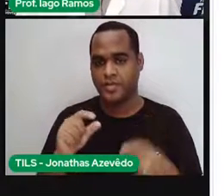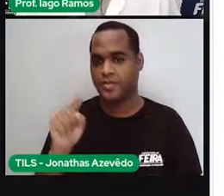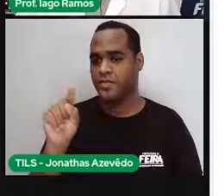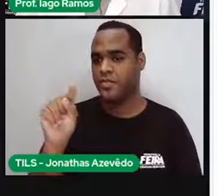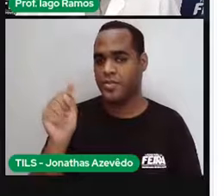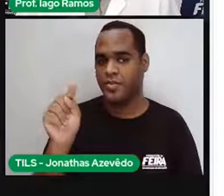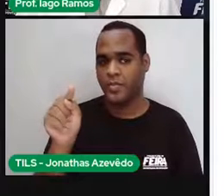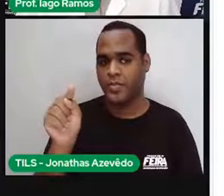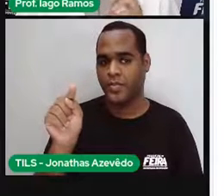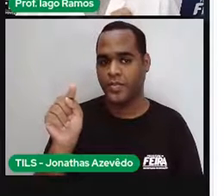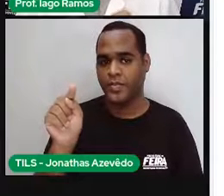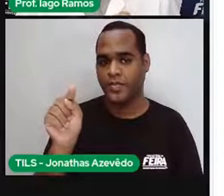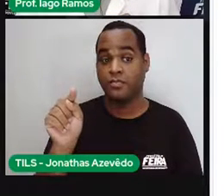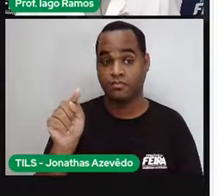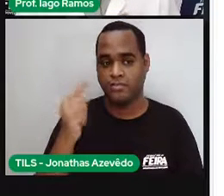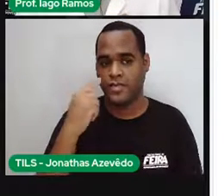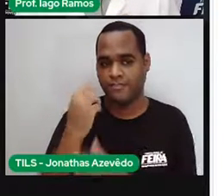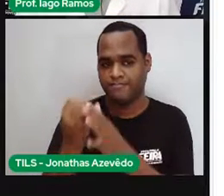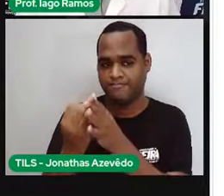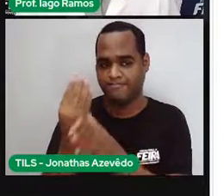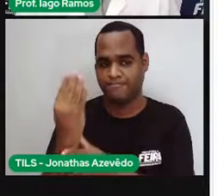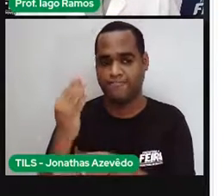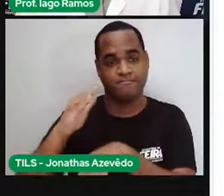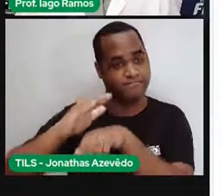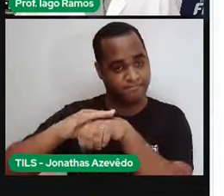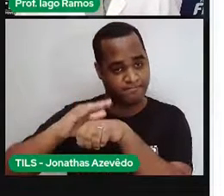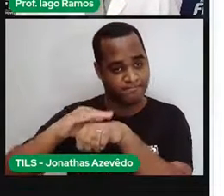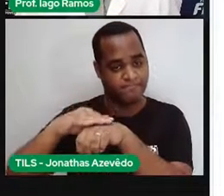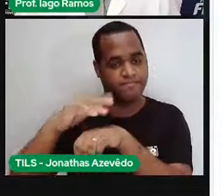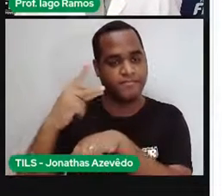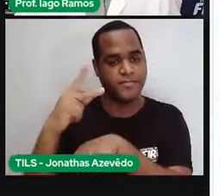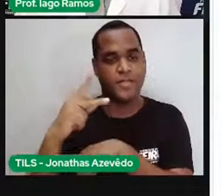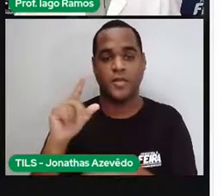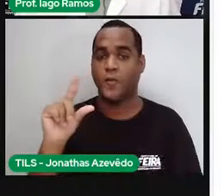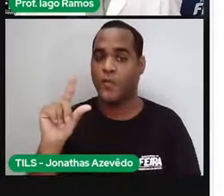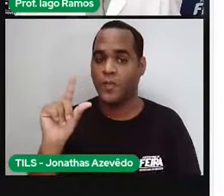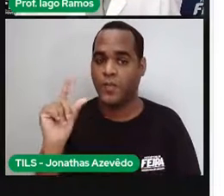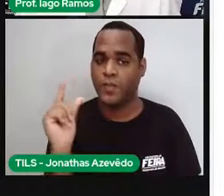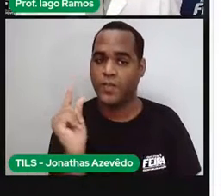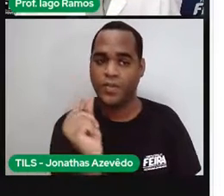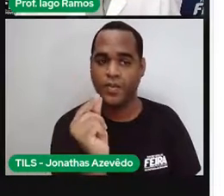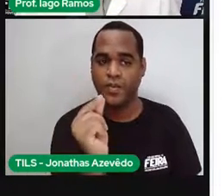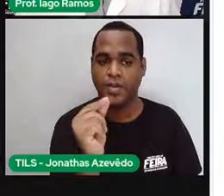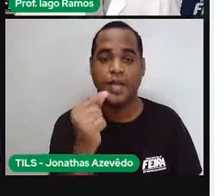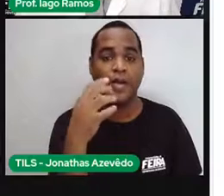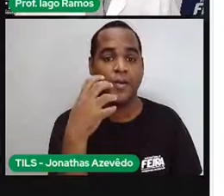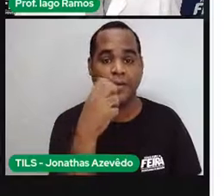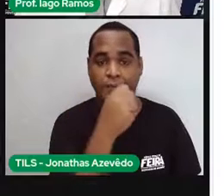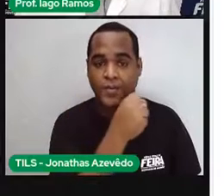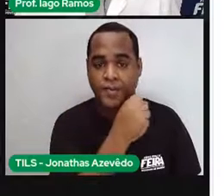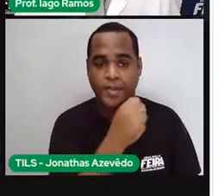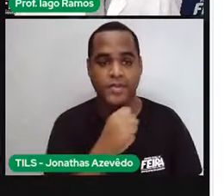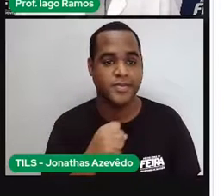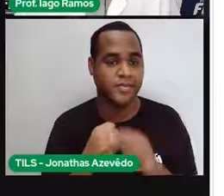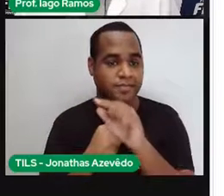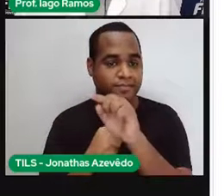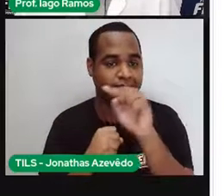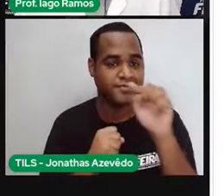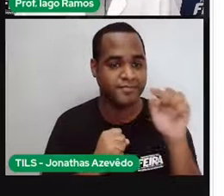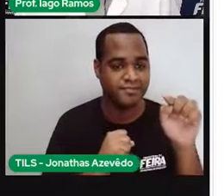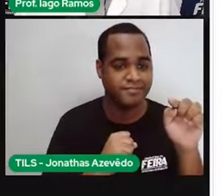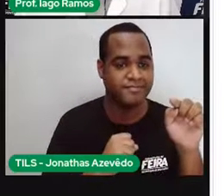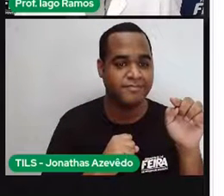esse pontinho que apareceu aqui é você. Você vai sair daqui e vai correr até essa ponta aqui.